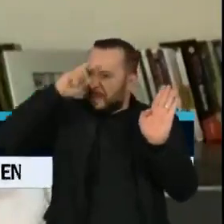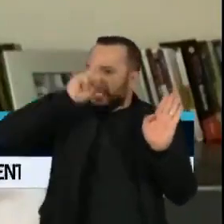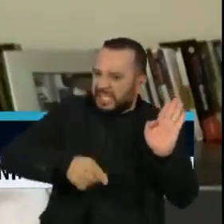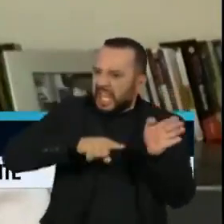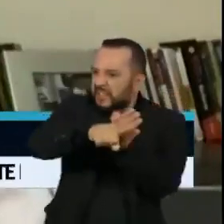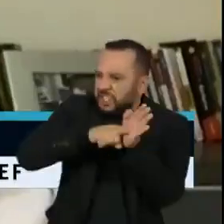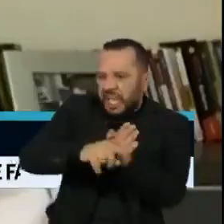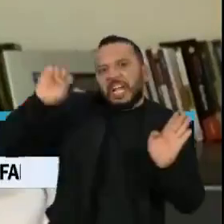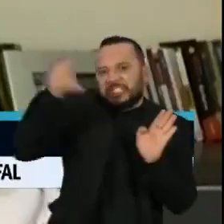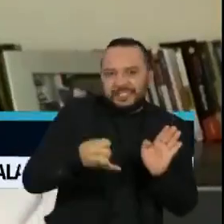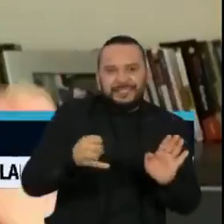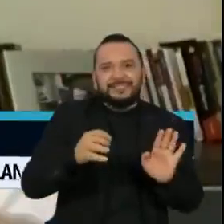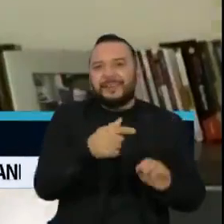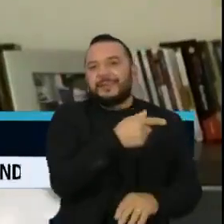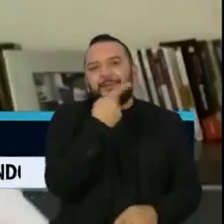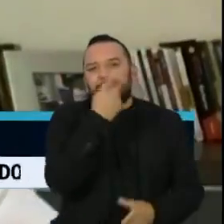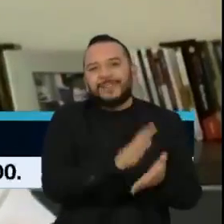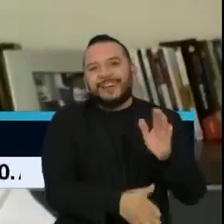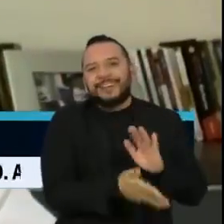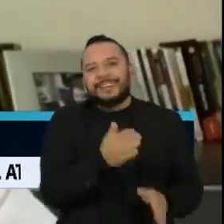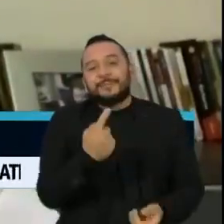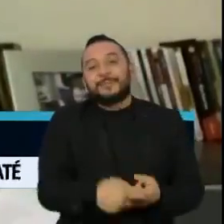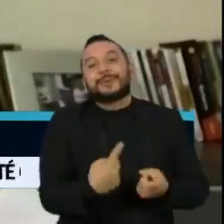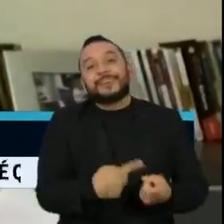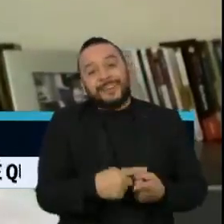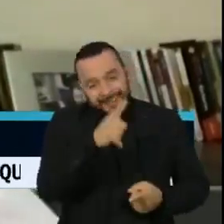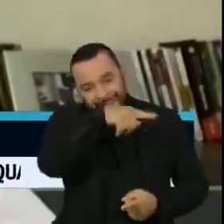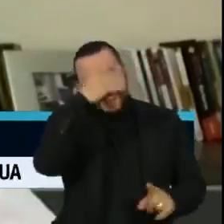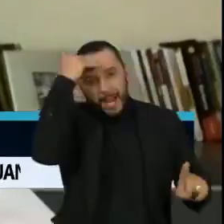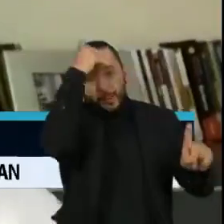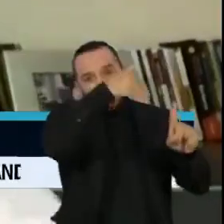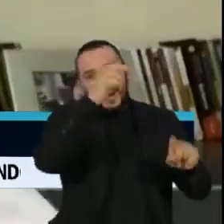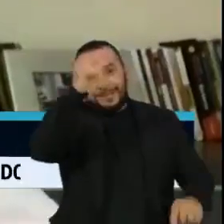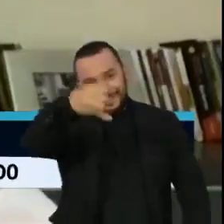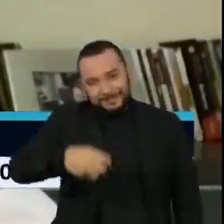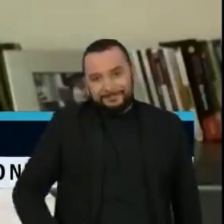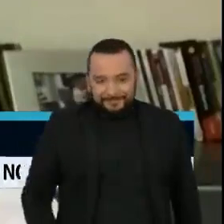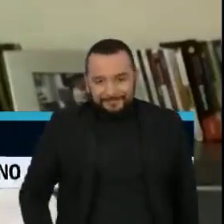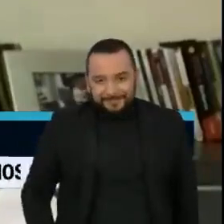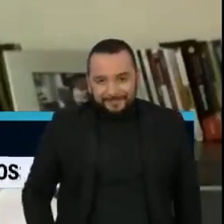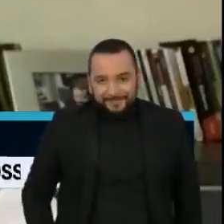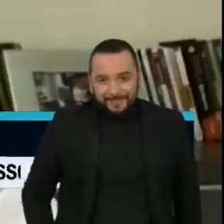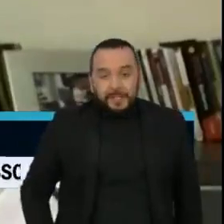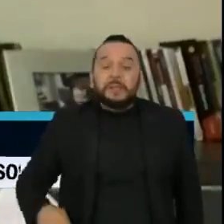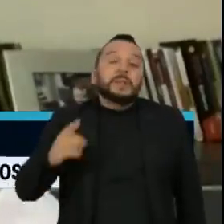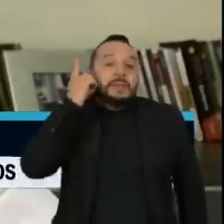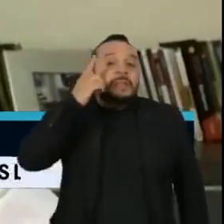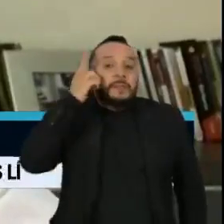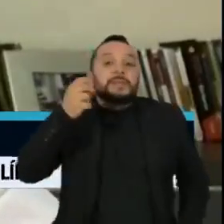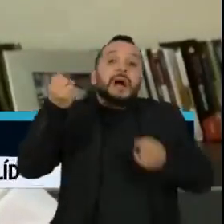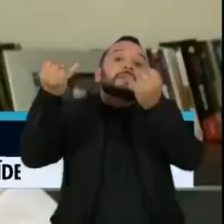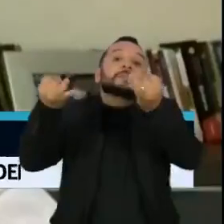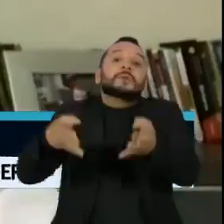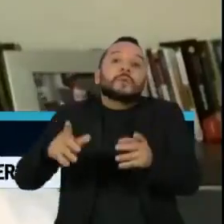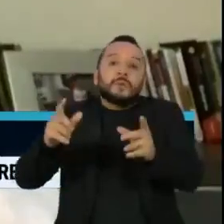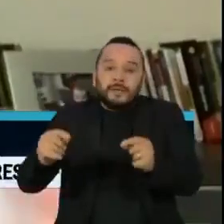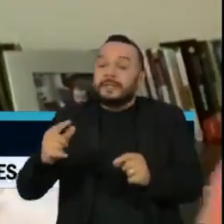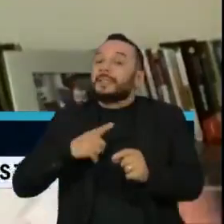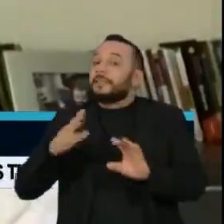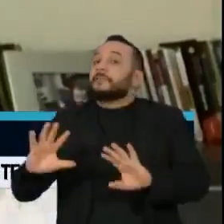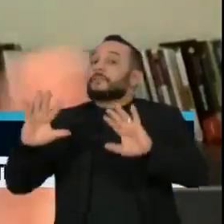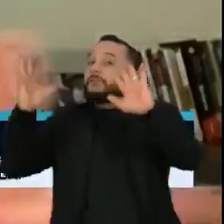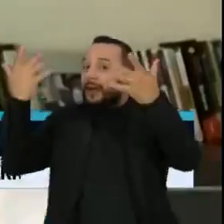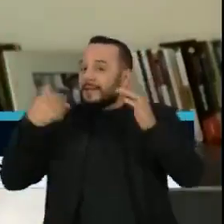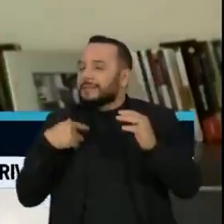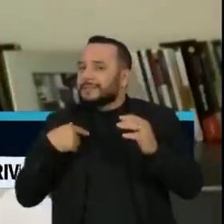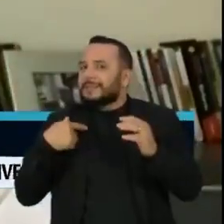é tudo conversa. Pelo contrário, o deputado vai mais além. Ele ainda disse que numa festa se encontrou